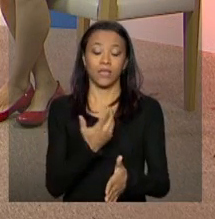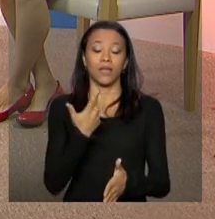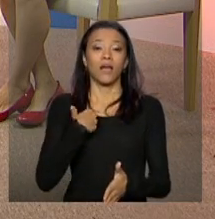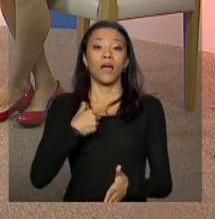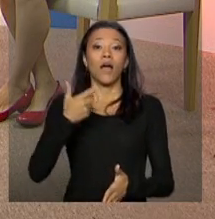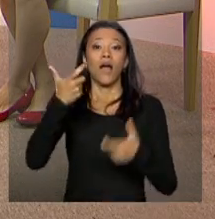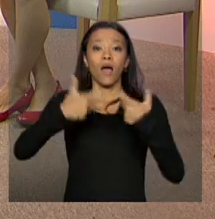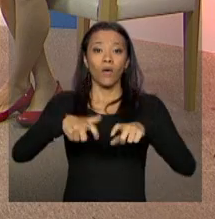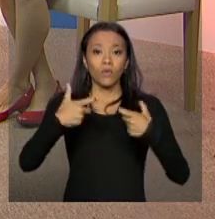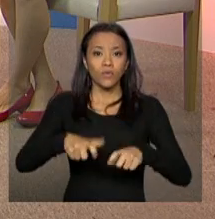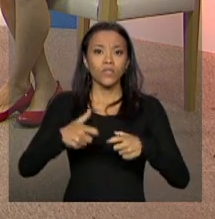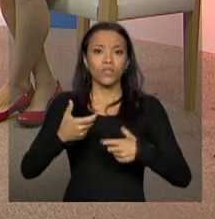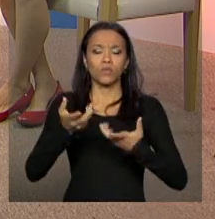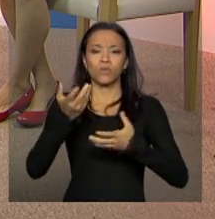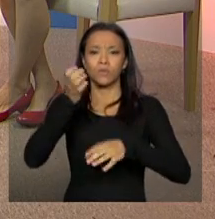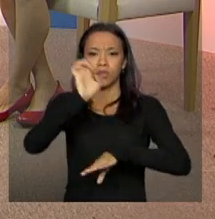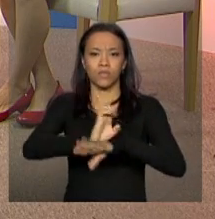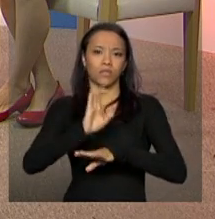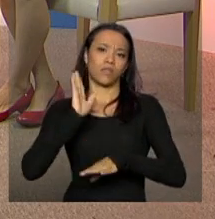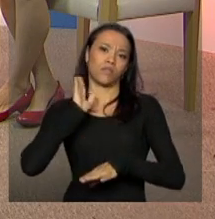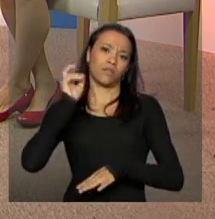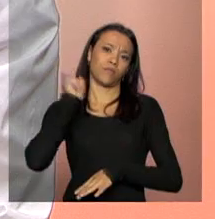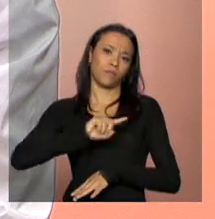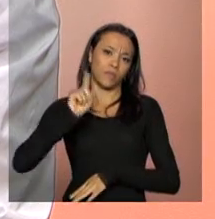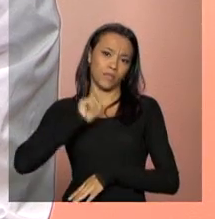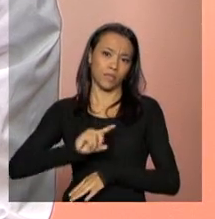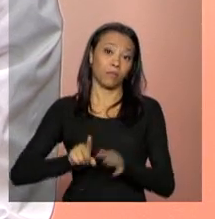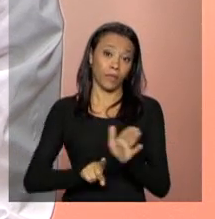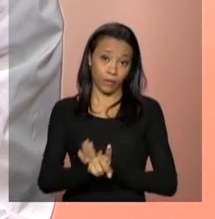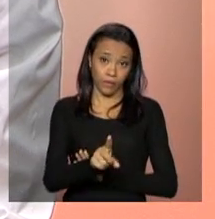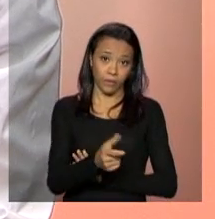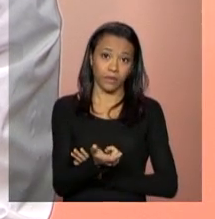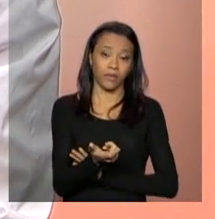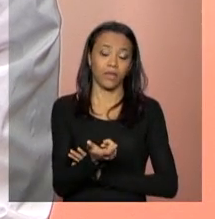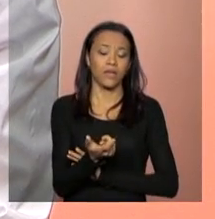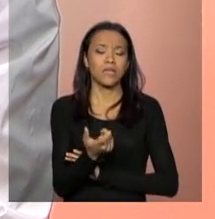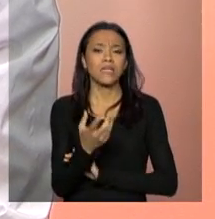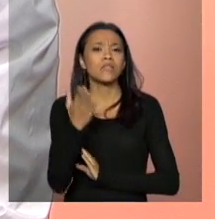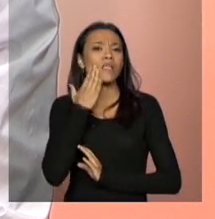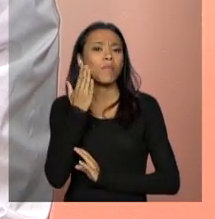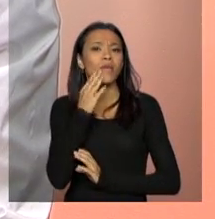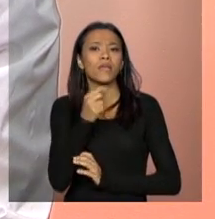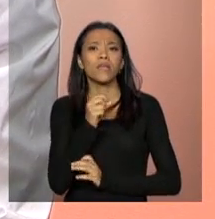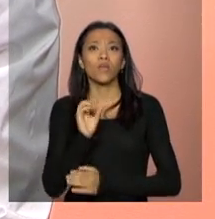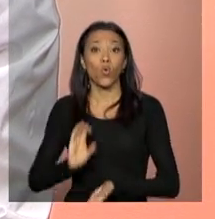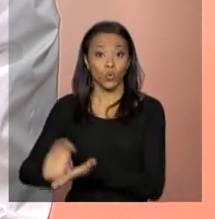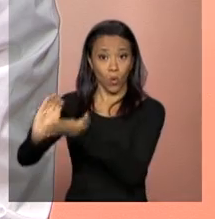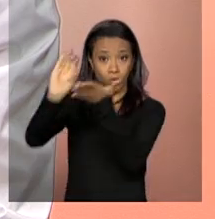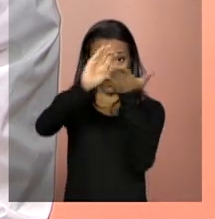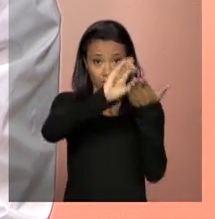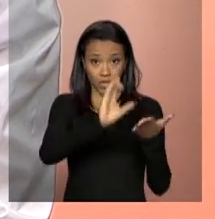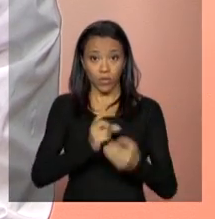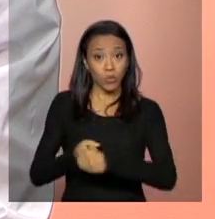Minas Gerais, ela questiona, gostaria de saber se os conselhos municipais de assistência social são